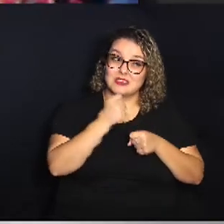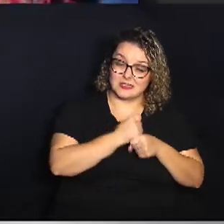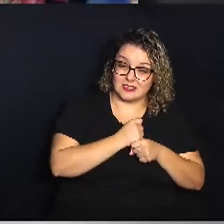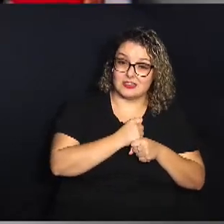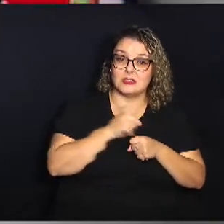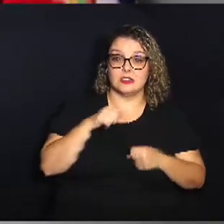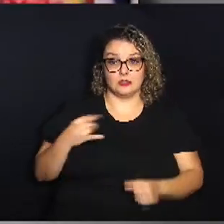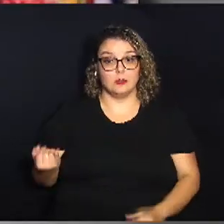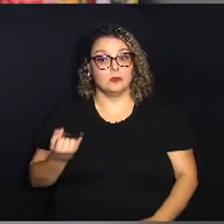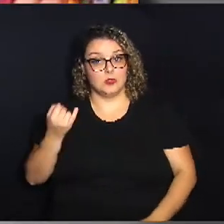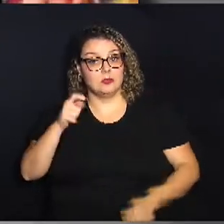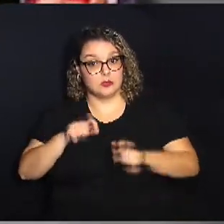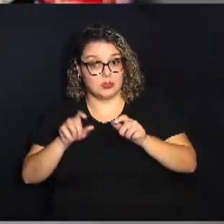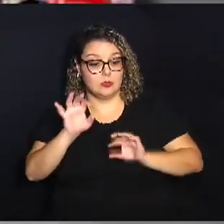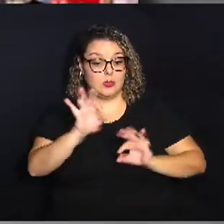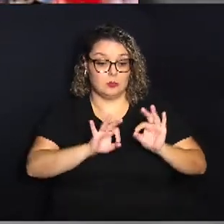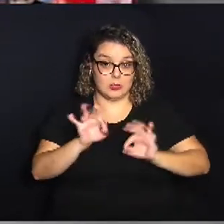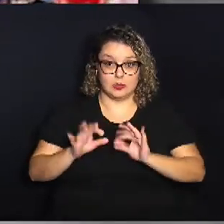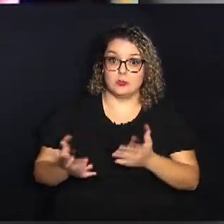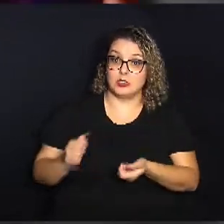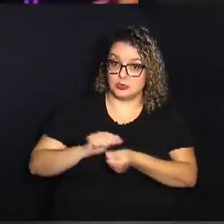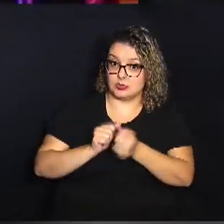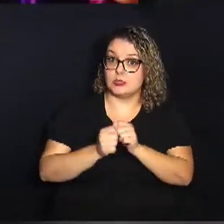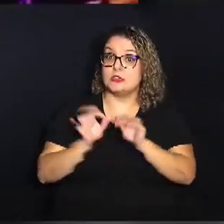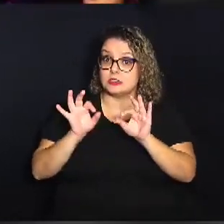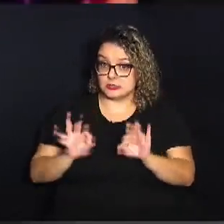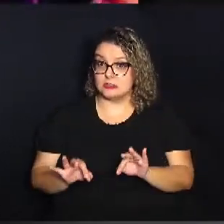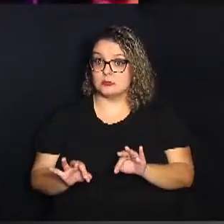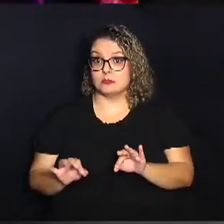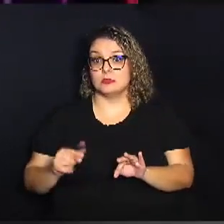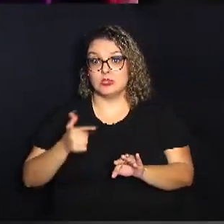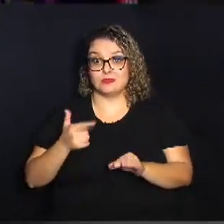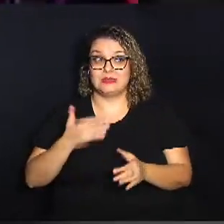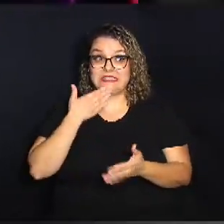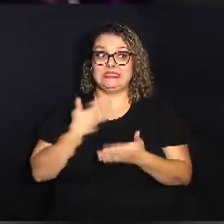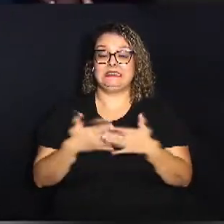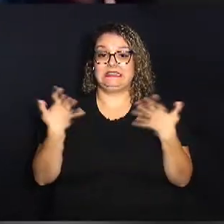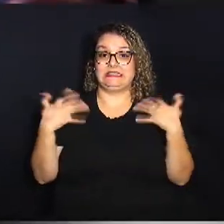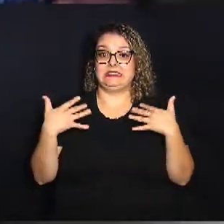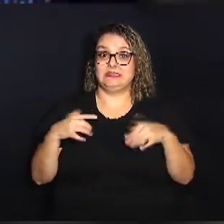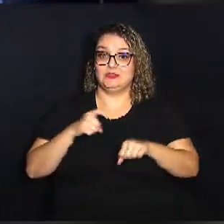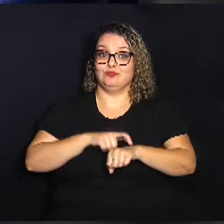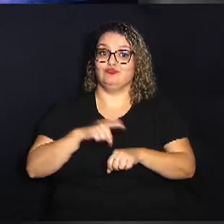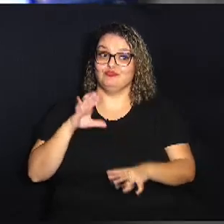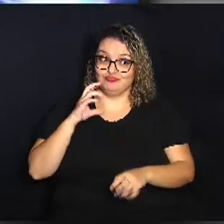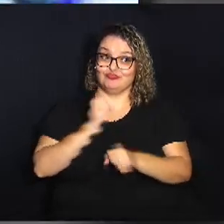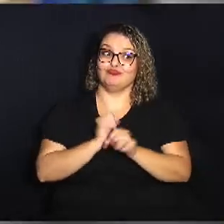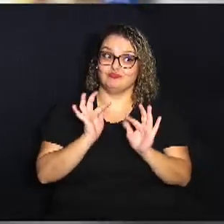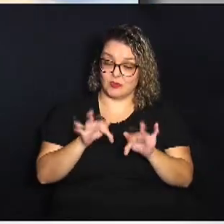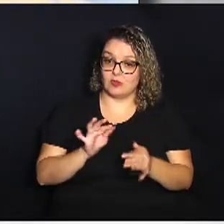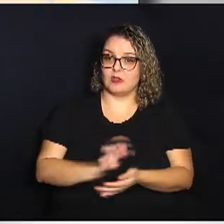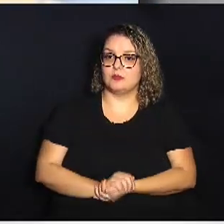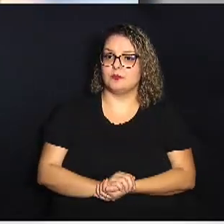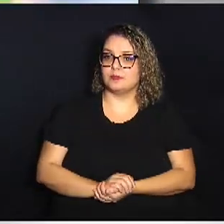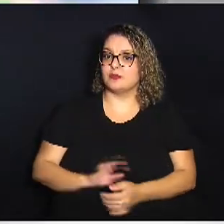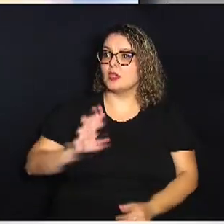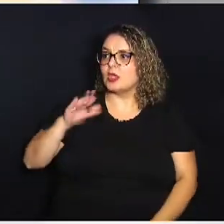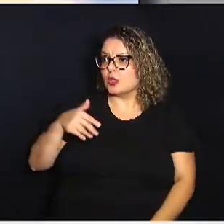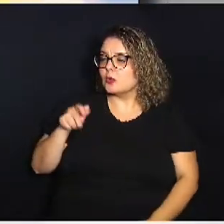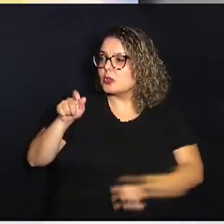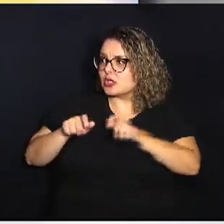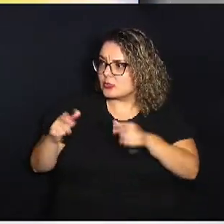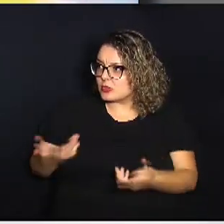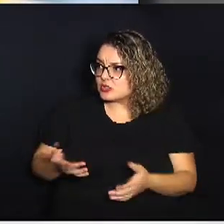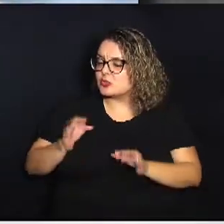importante que as pessoas estejam planejando adequadamente para não terem surpresas na hora de fechar a conta final e quando a pessoa for fazer esse